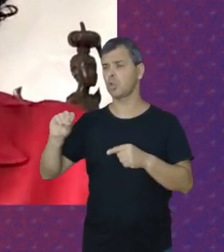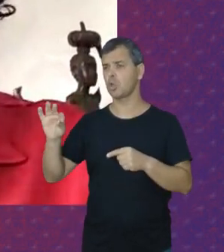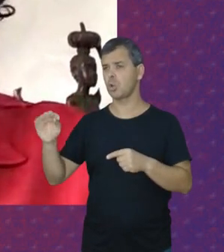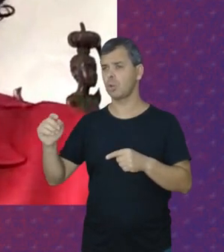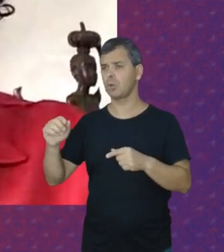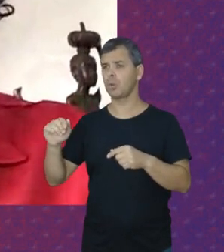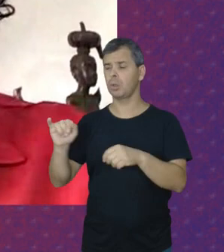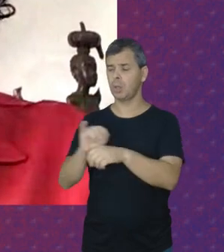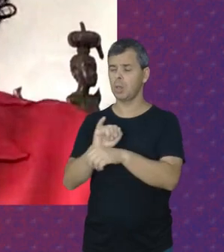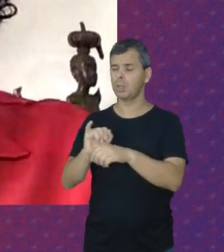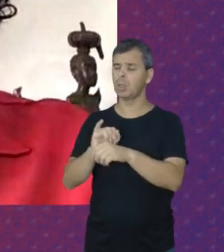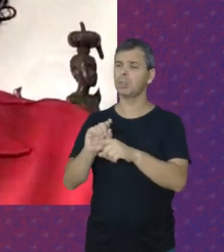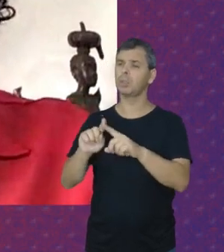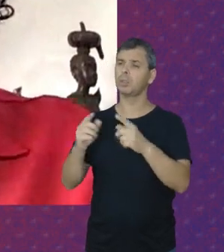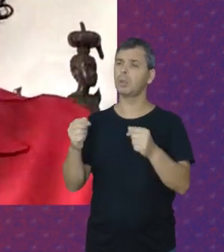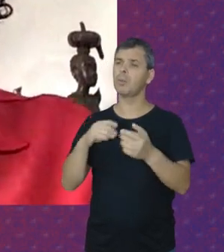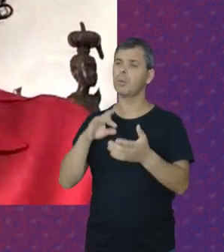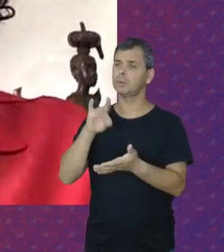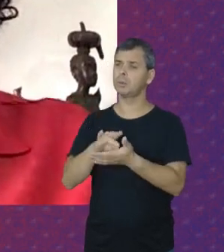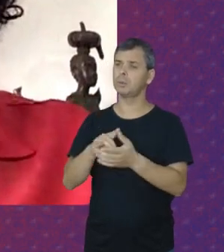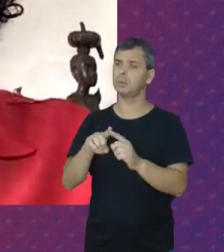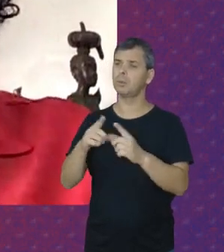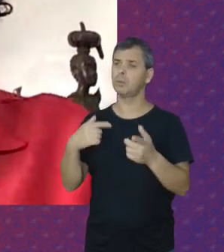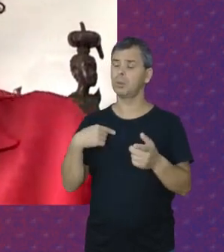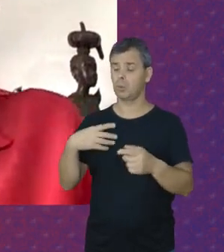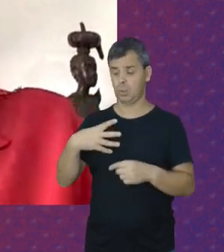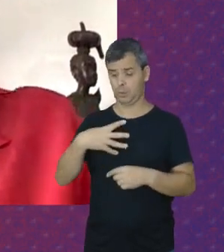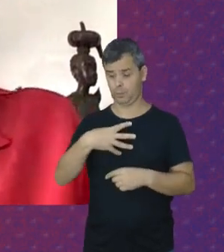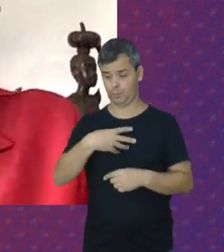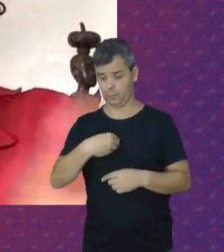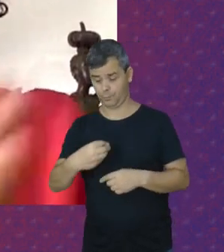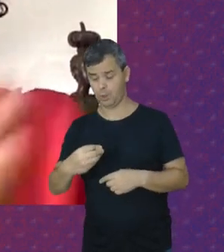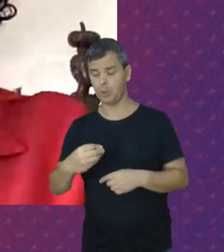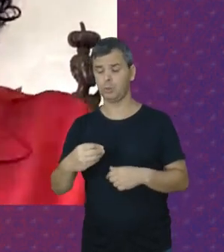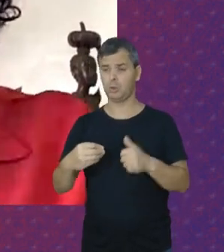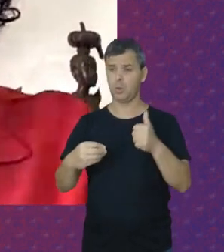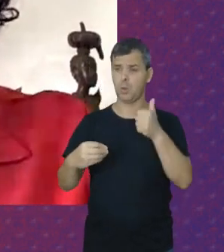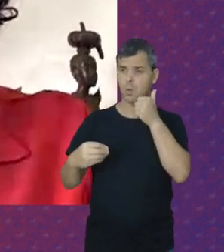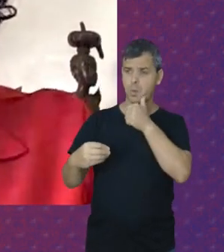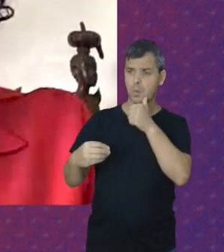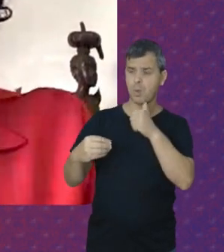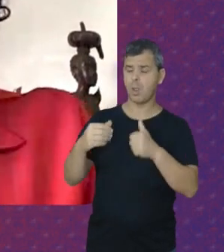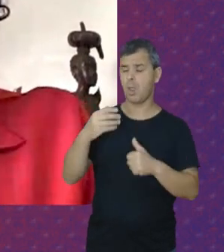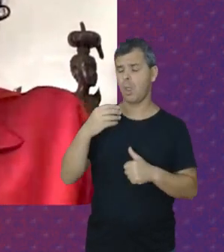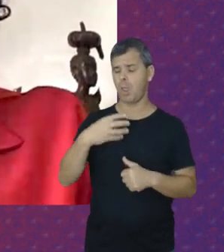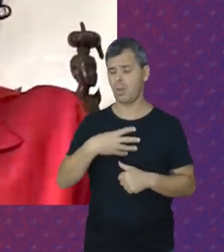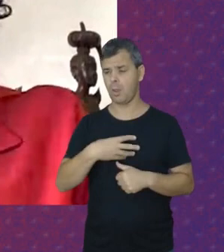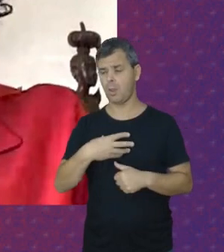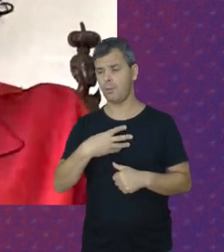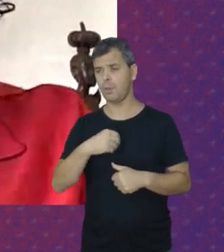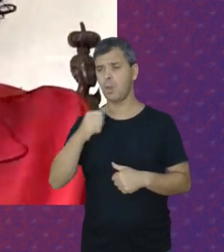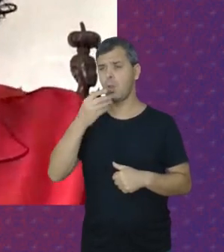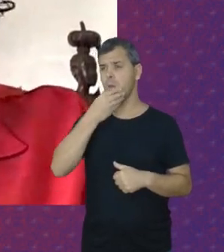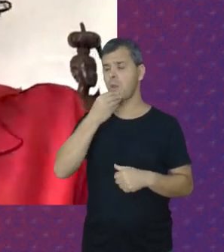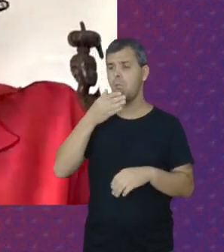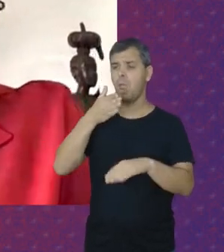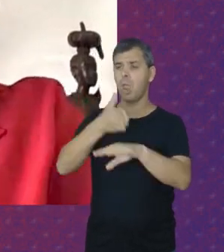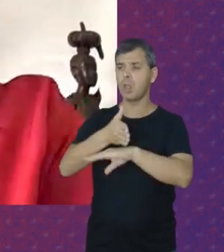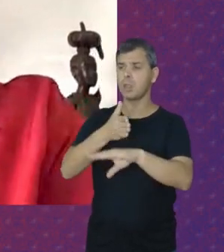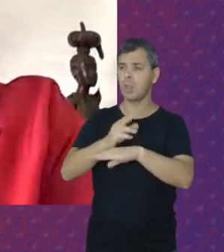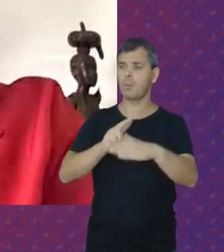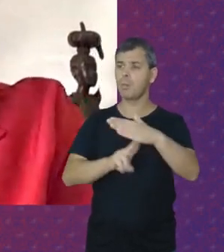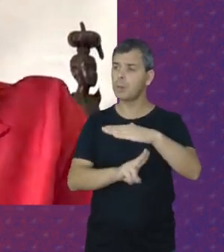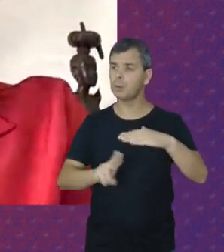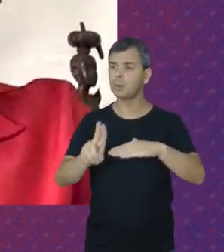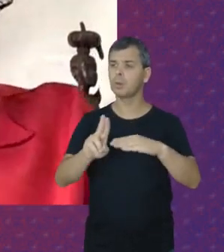Essas ações Afirmativas Já Suas filhas E seus filhos Já entraram Para a universidade Já